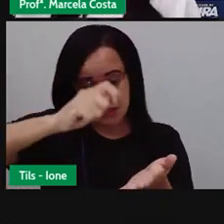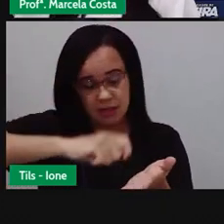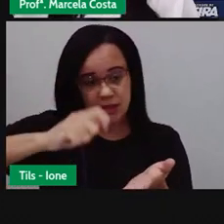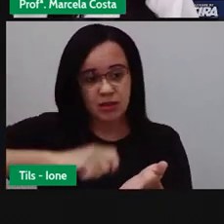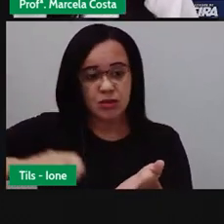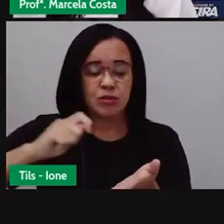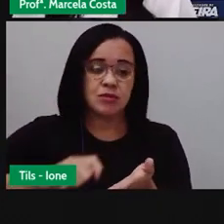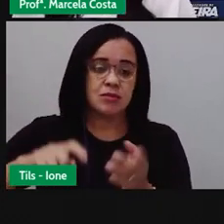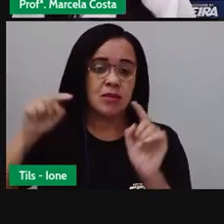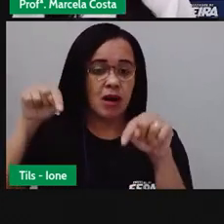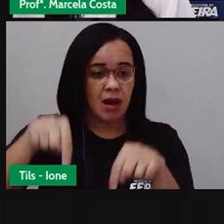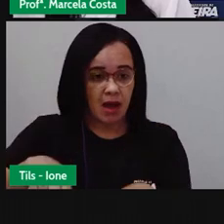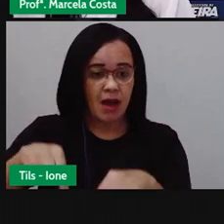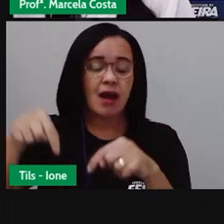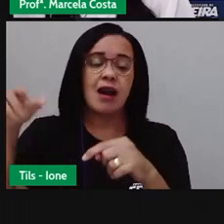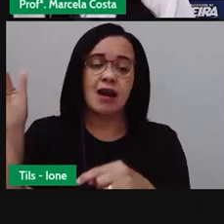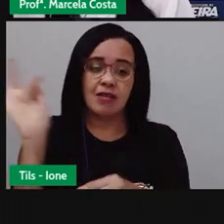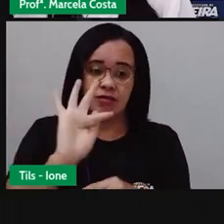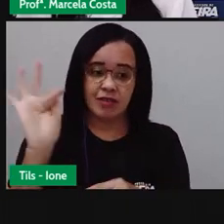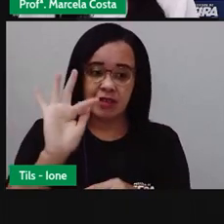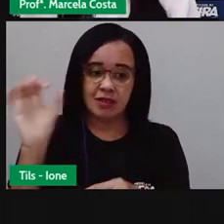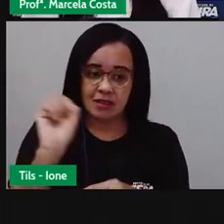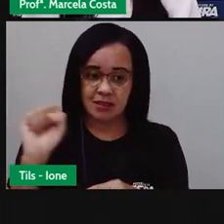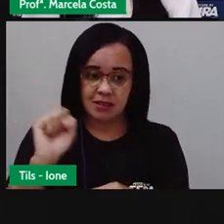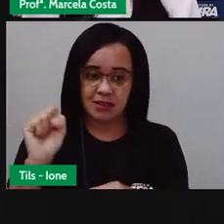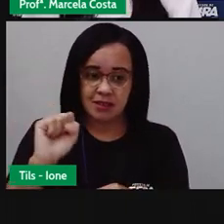aqui de Feira de Santana?